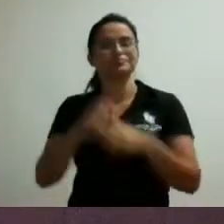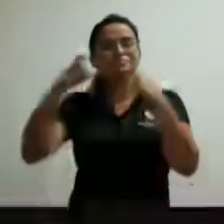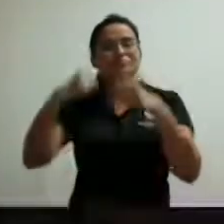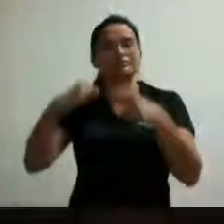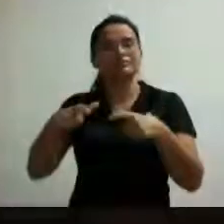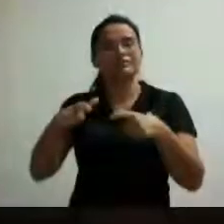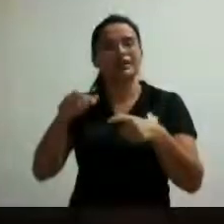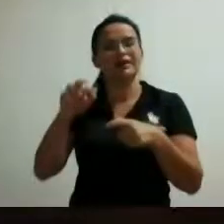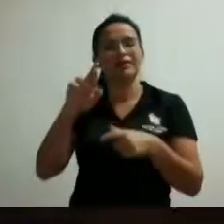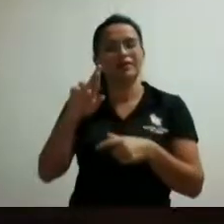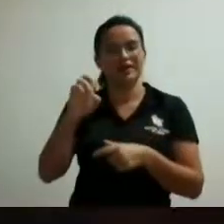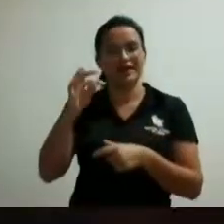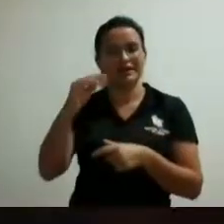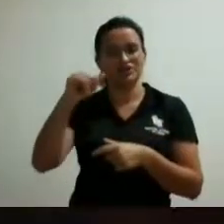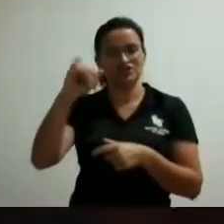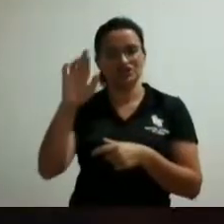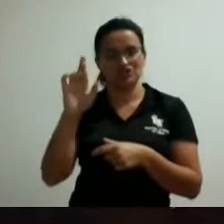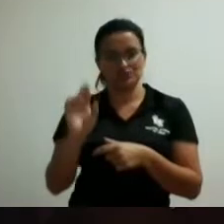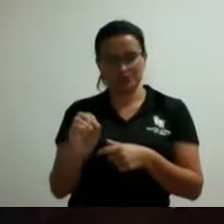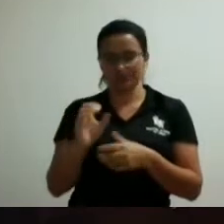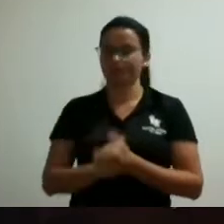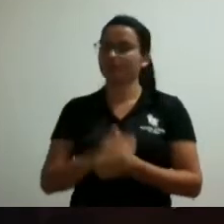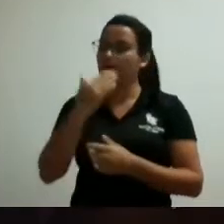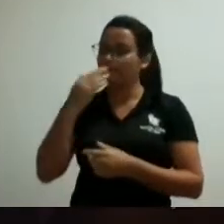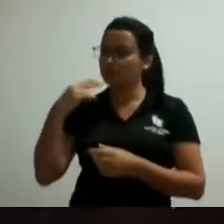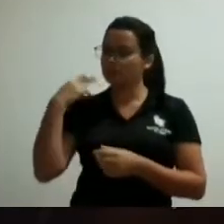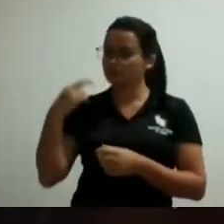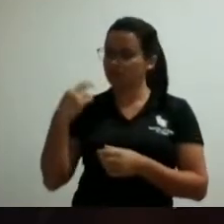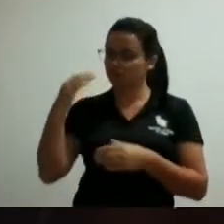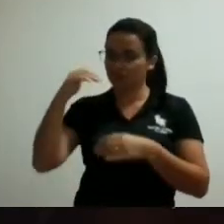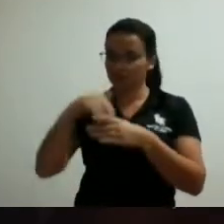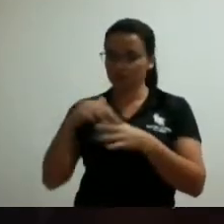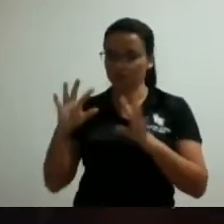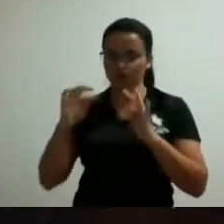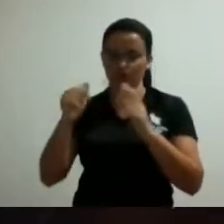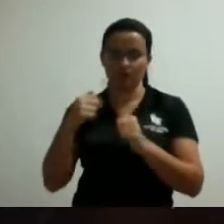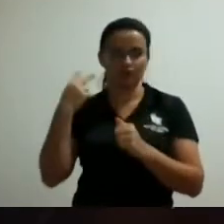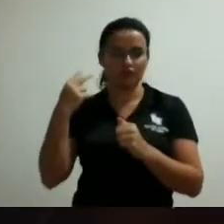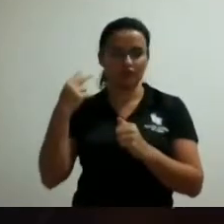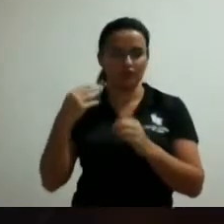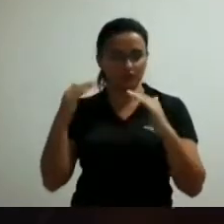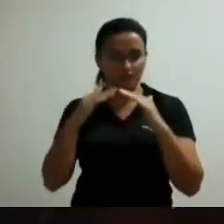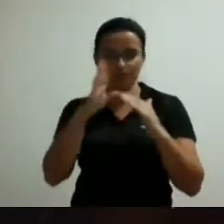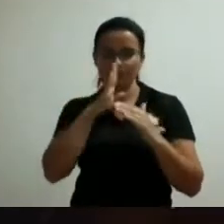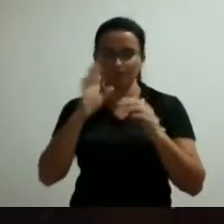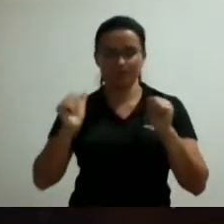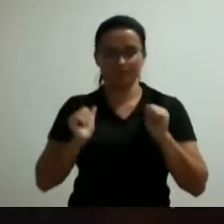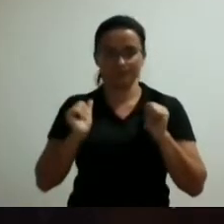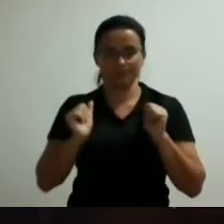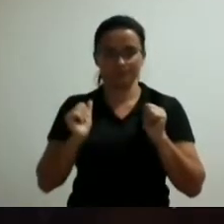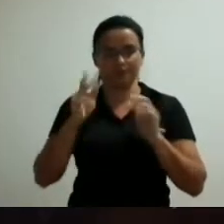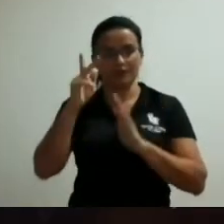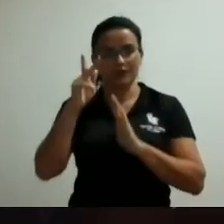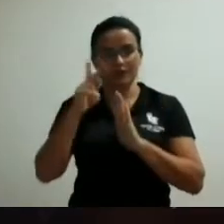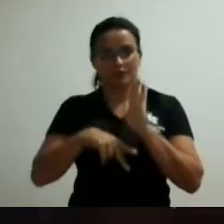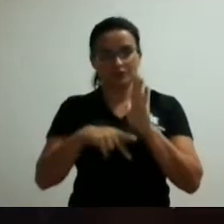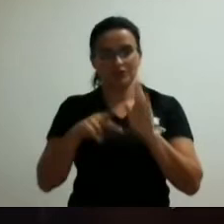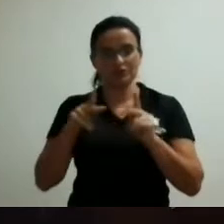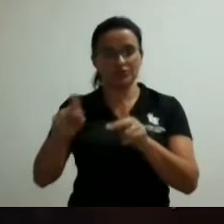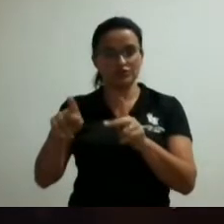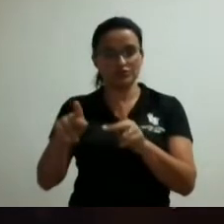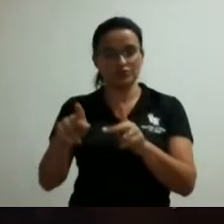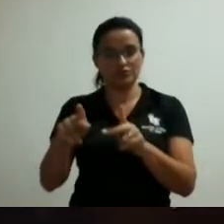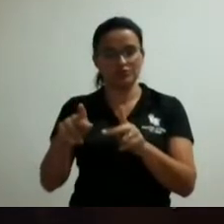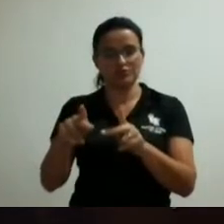solicitação do vereador Julinho Rossiola enquanto sim votação senhores e senhoras vereadores concordam permanecer com o projeto continua em discussão em